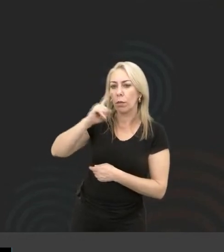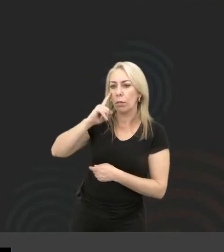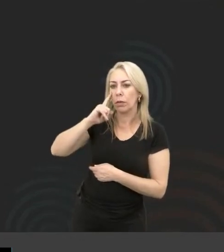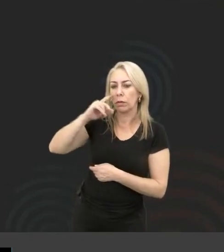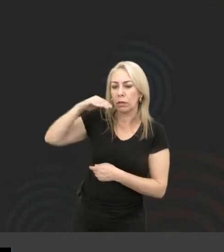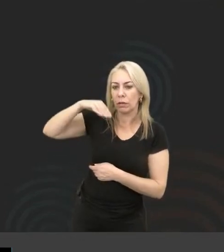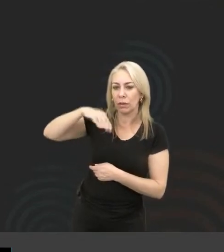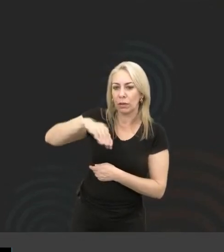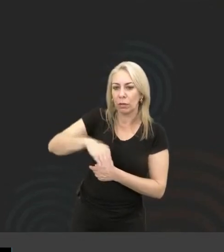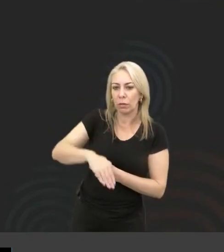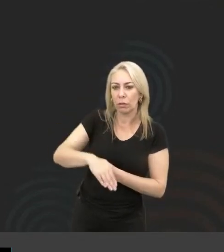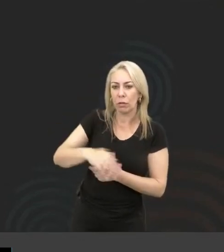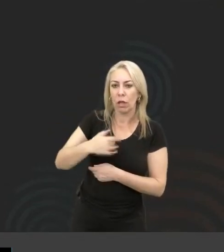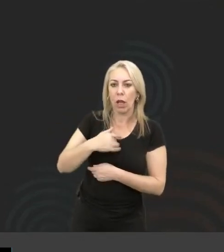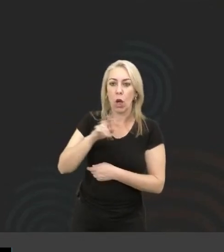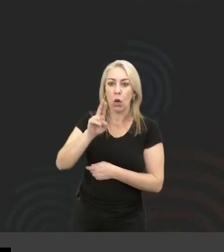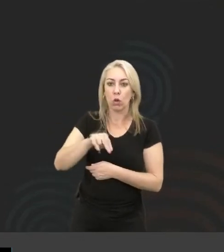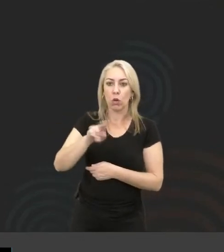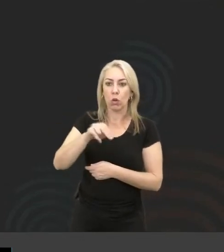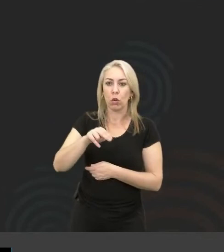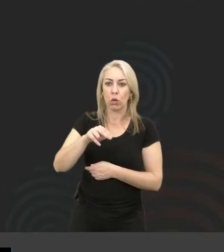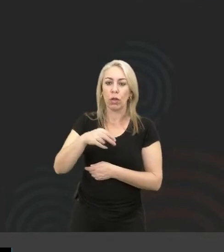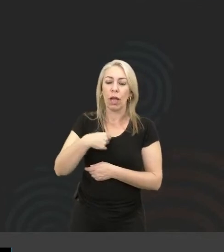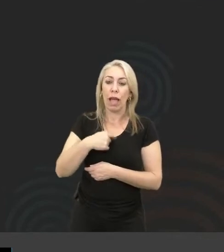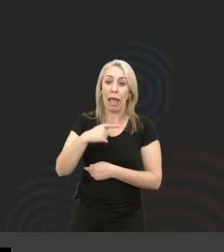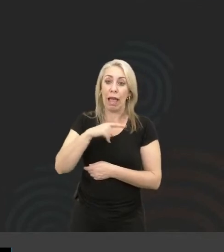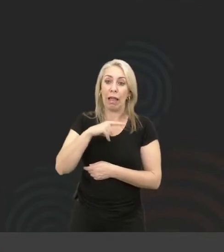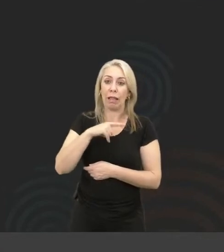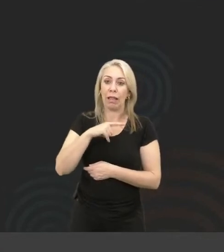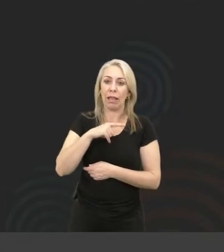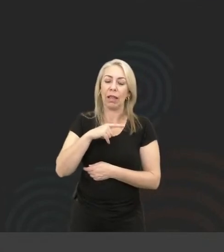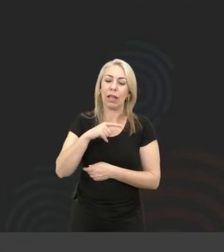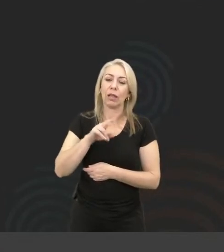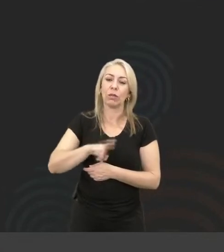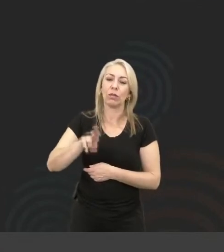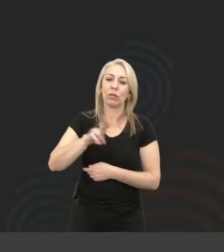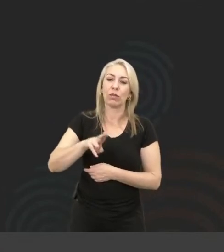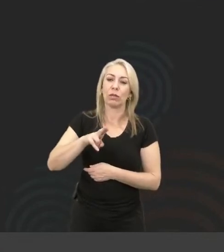a cega desaforada que usa salto 15 e eu tenho 1,70m de altura.